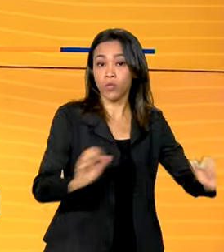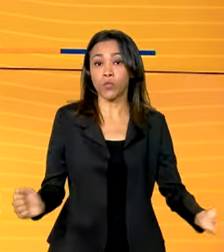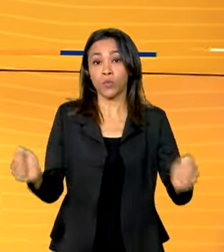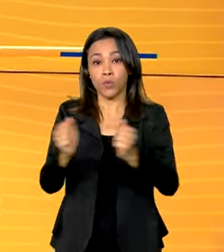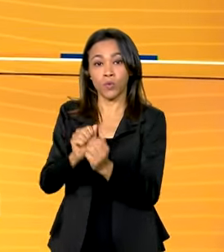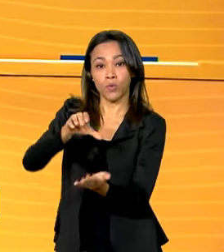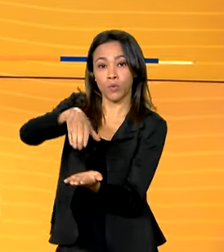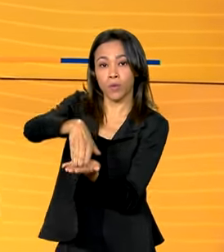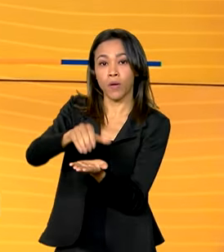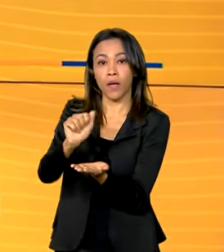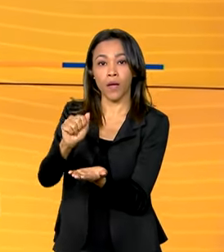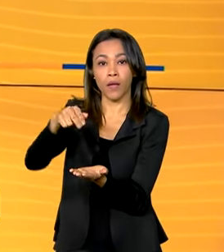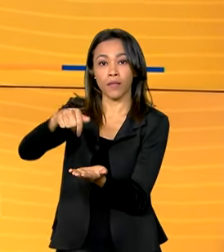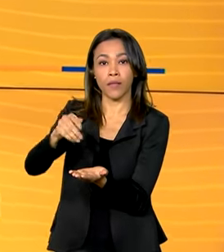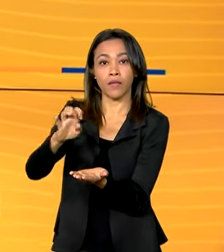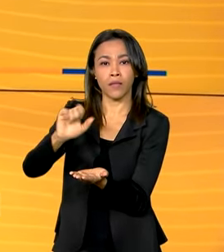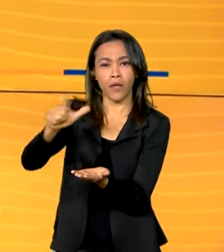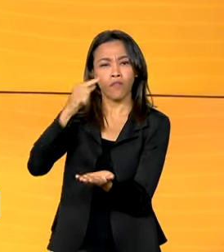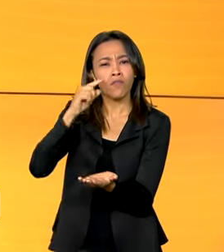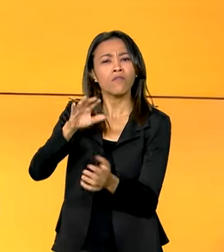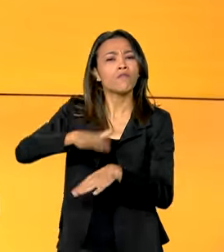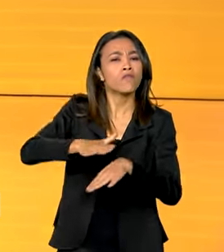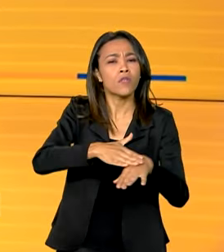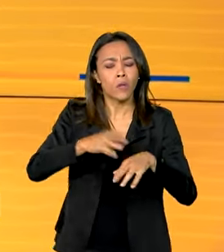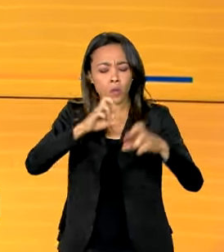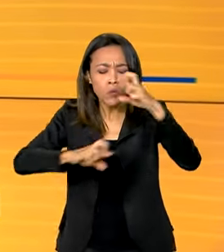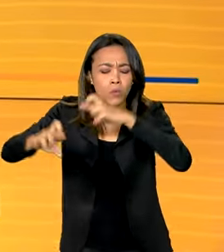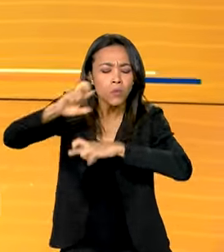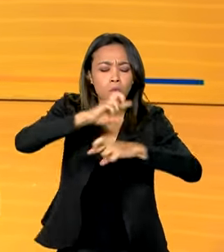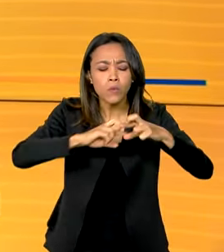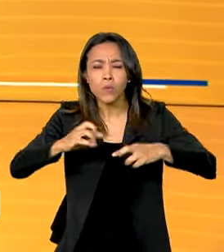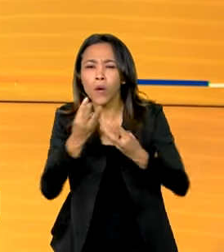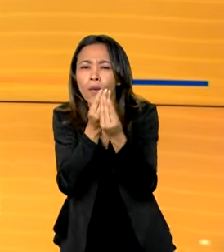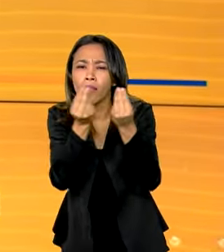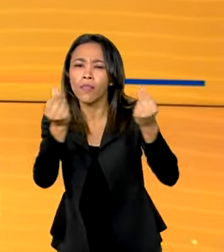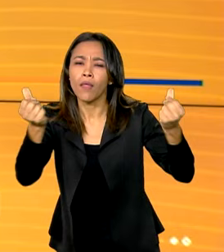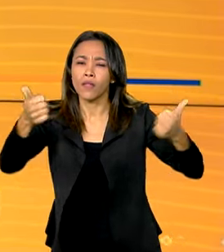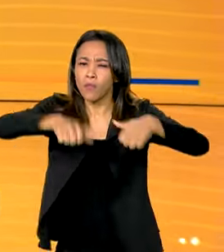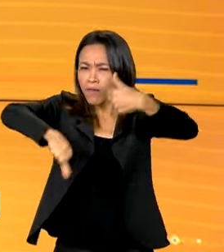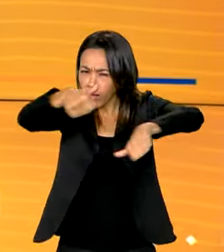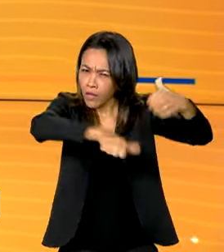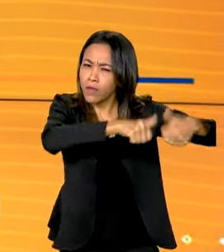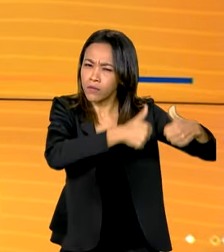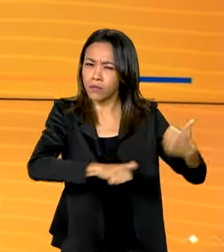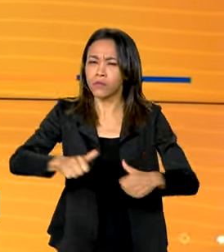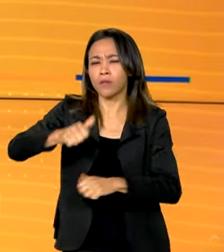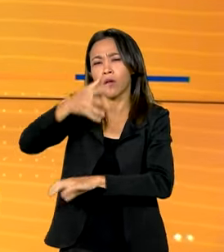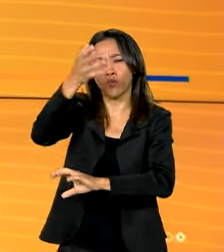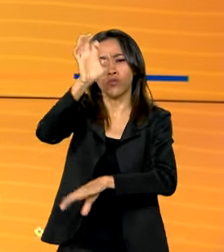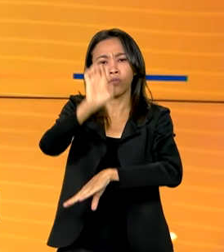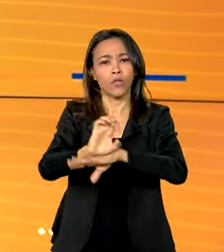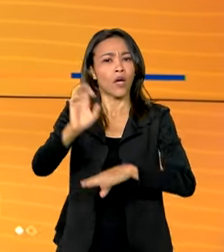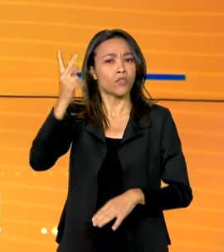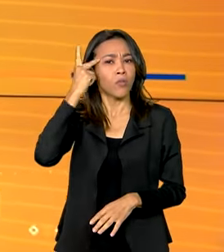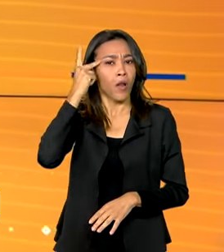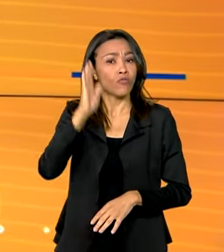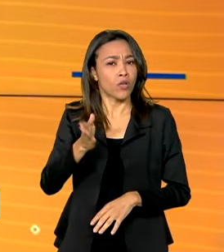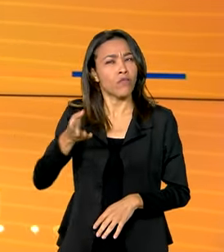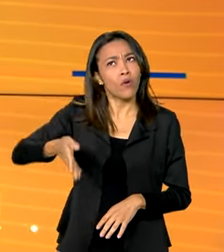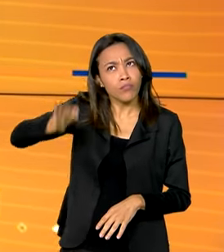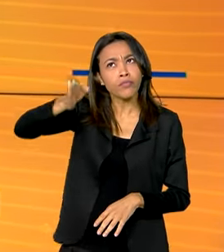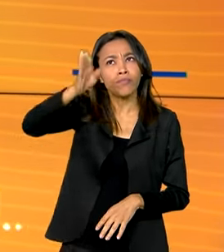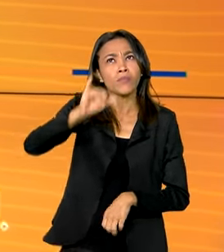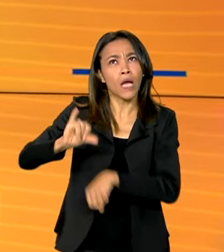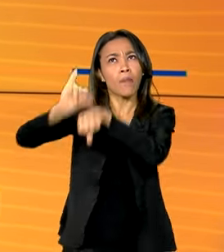blitz da telefonia móvel em São Paulo para avaliar o sinal de celular das operadoras. A ação, que já passou por outras capitais,